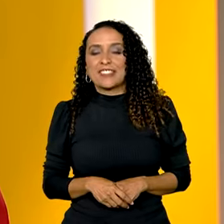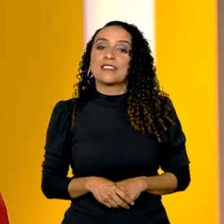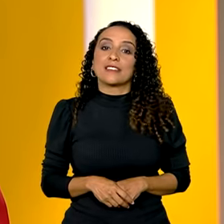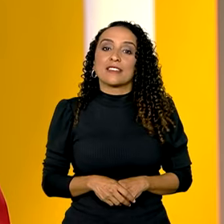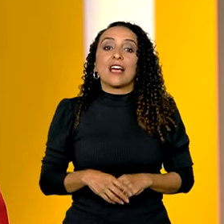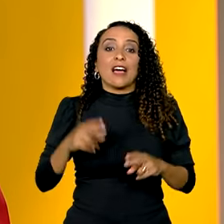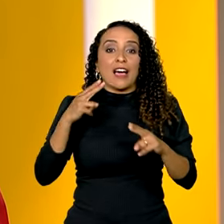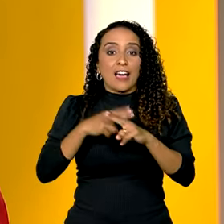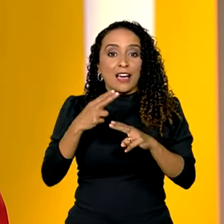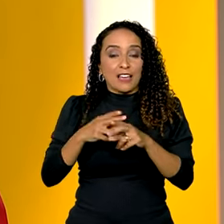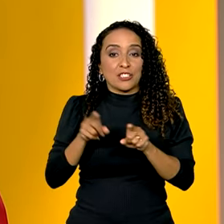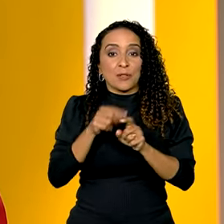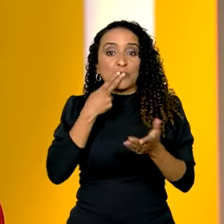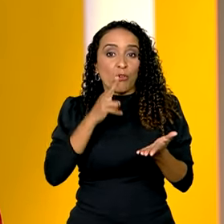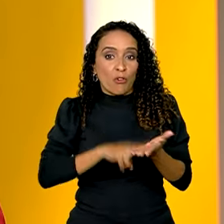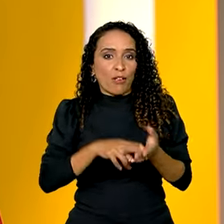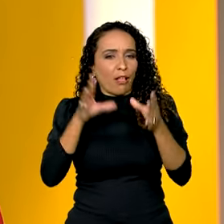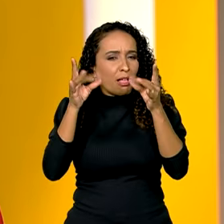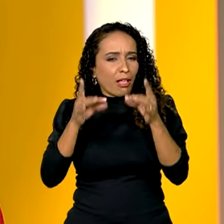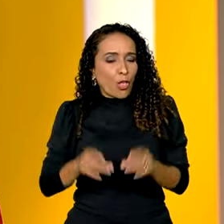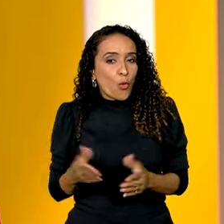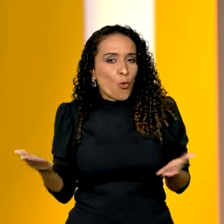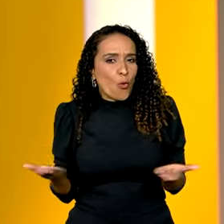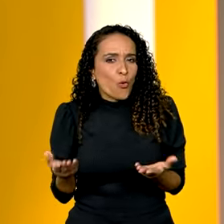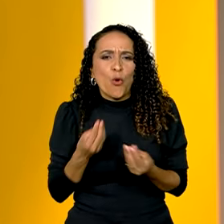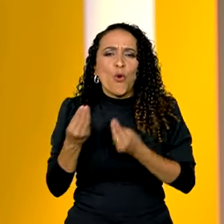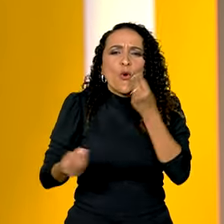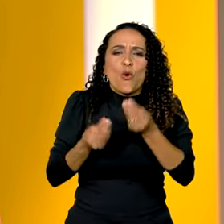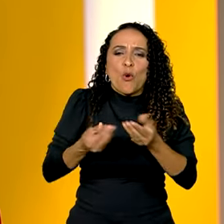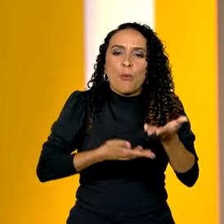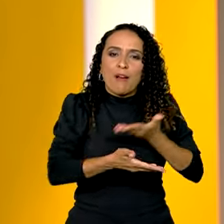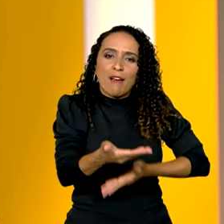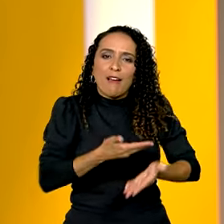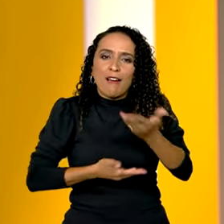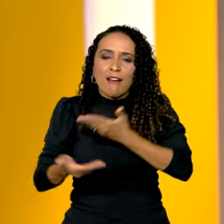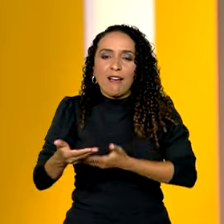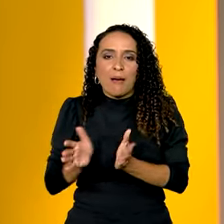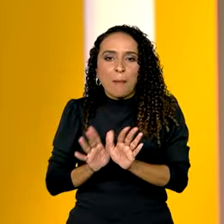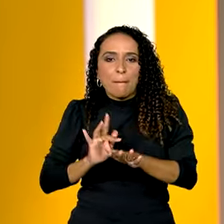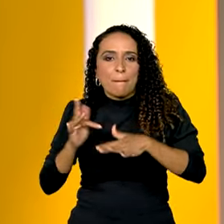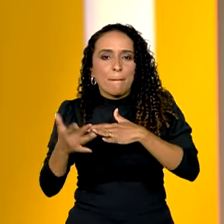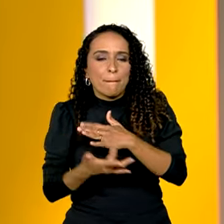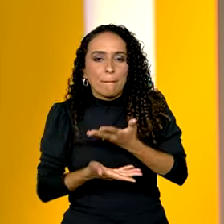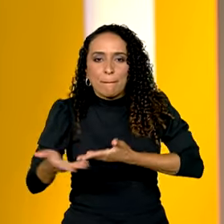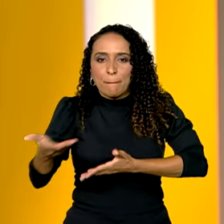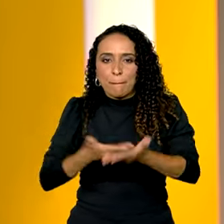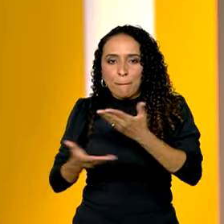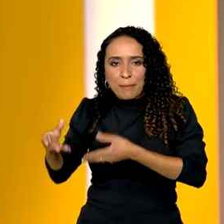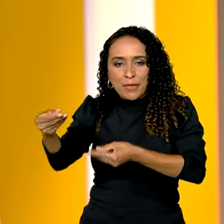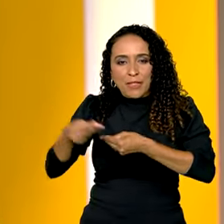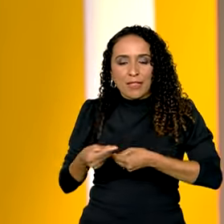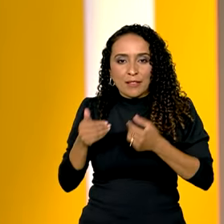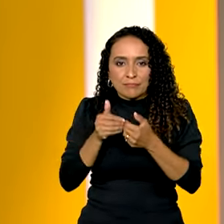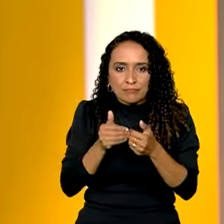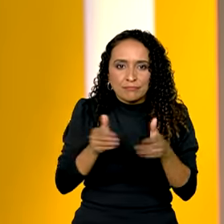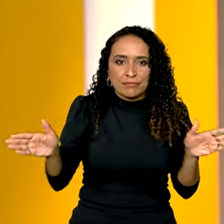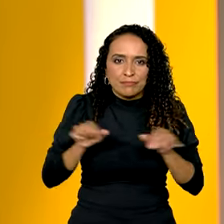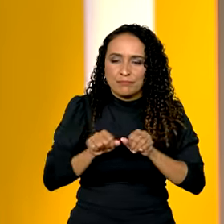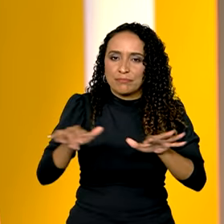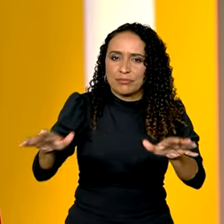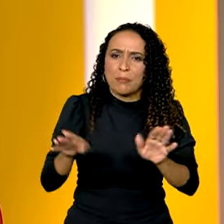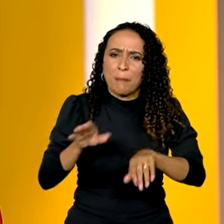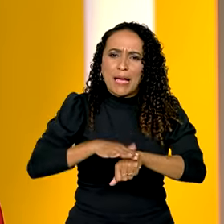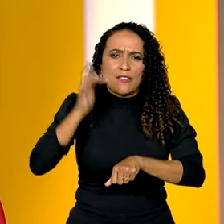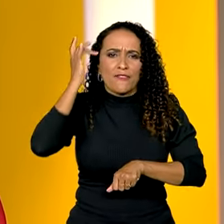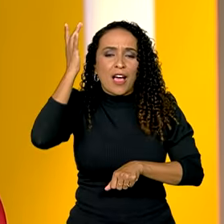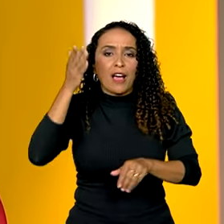A Caixa e os Correios detalharam hoje como vão compartilhar suas redes de atendimento para ampliar e facilitar